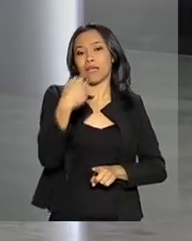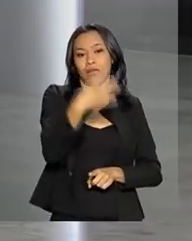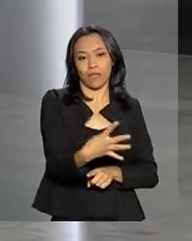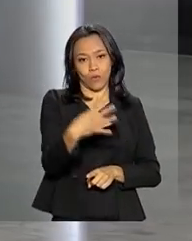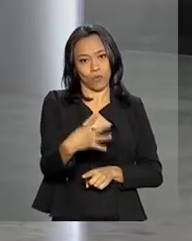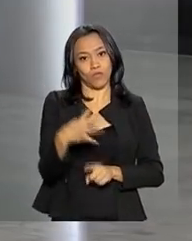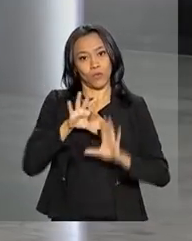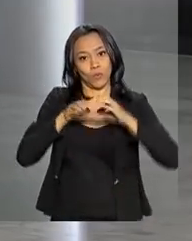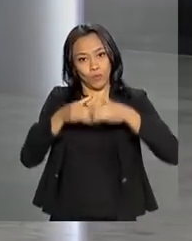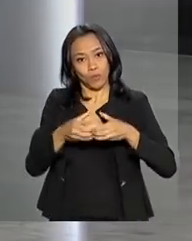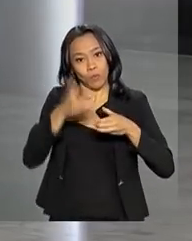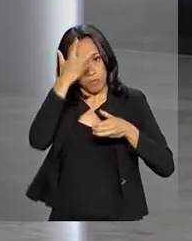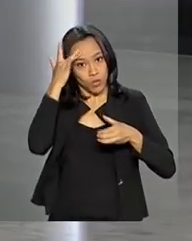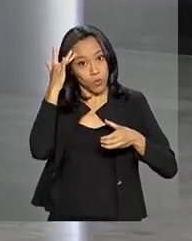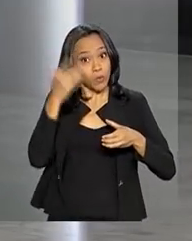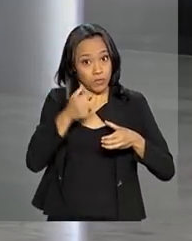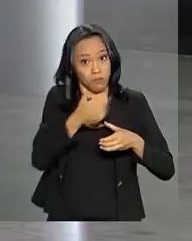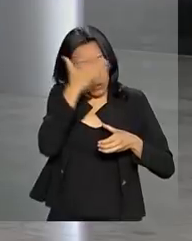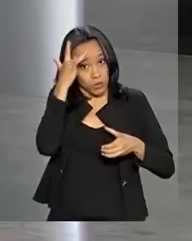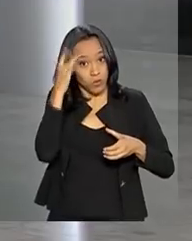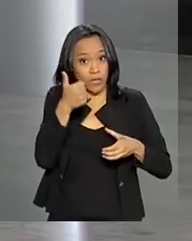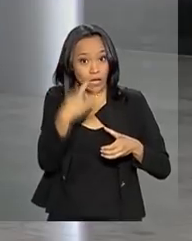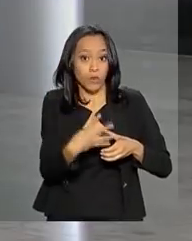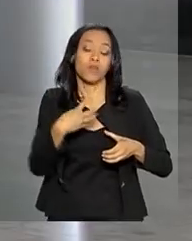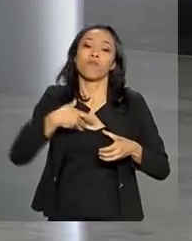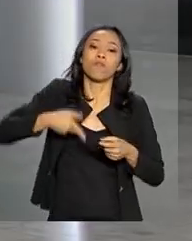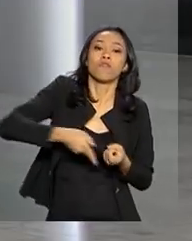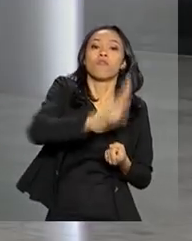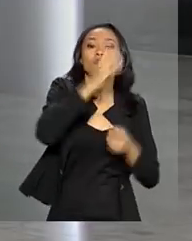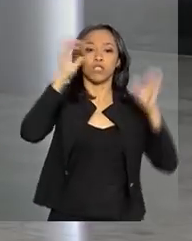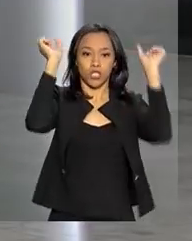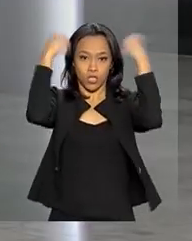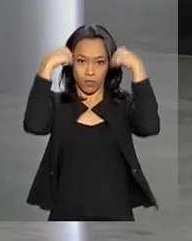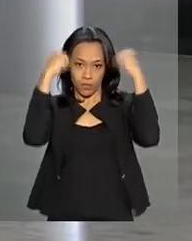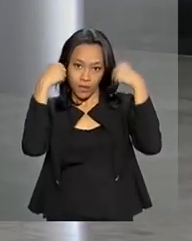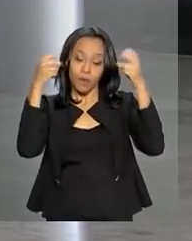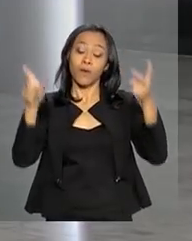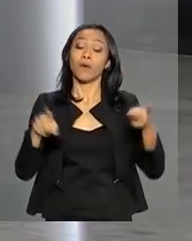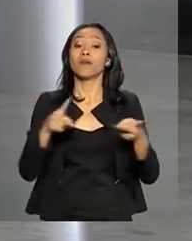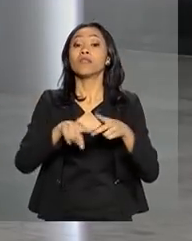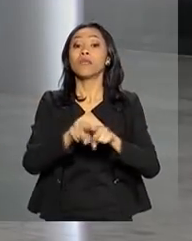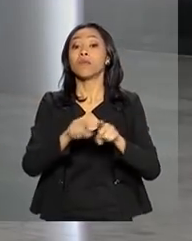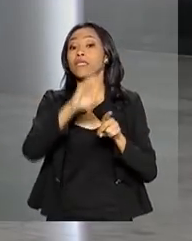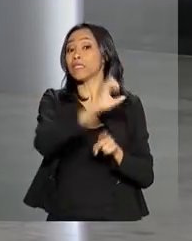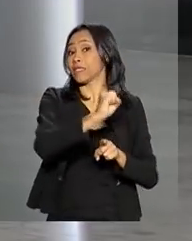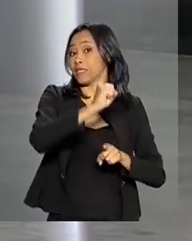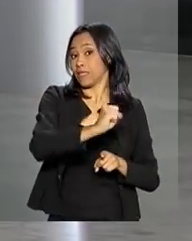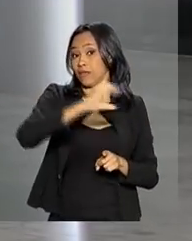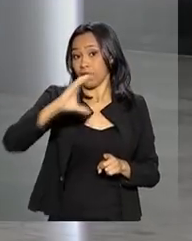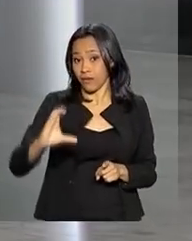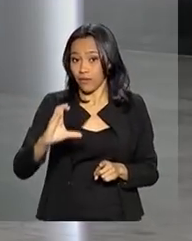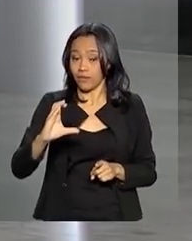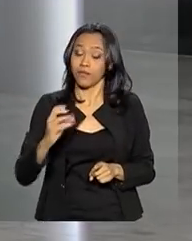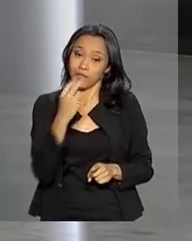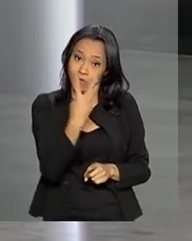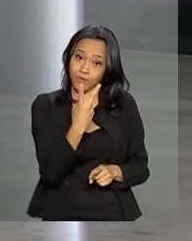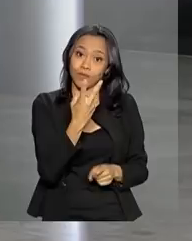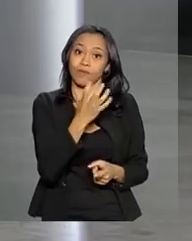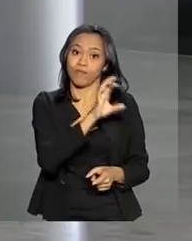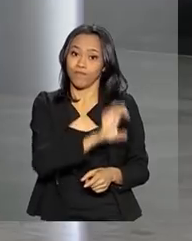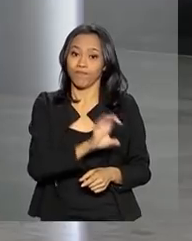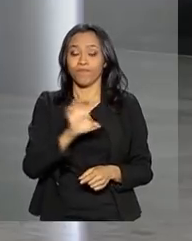estão seguindo hoje para Florianópolis e Chapecó, em Santa Catarina. Com as viagens de hoje, desta quinta-feira,